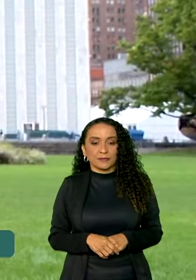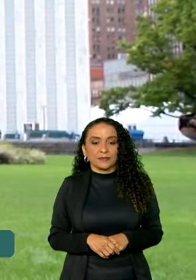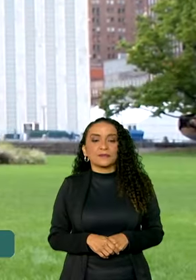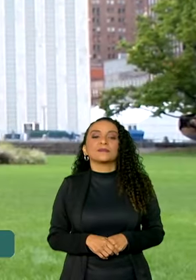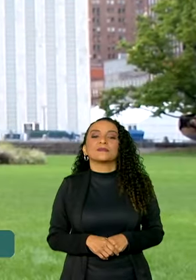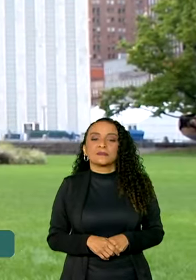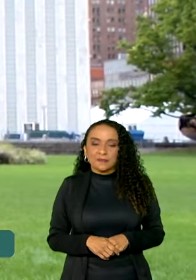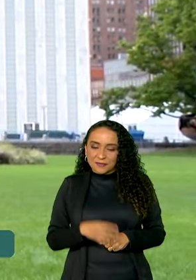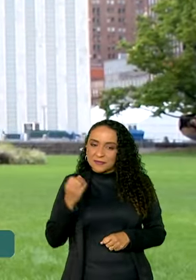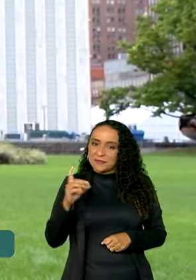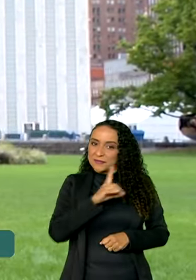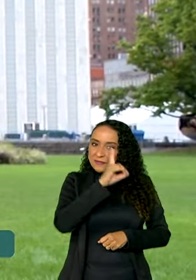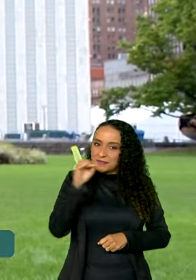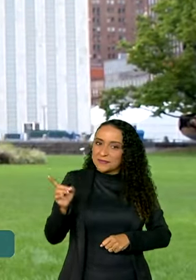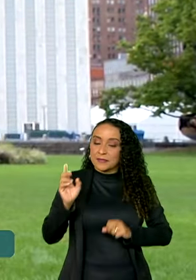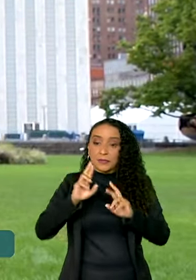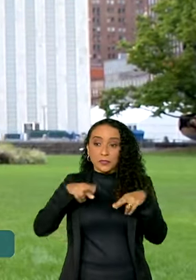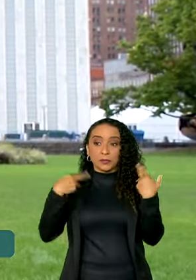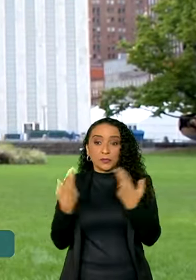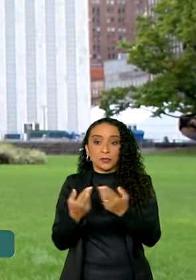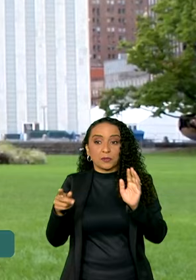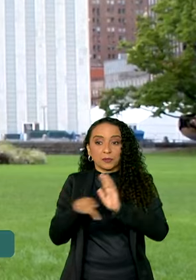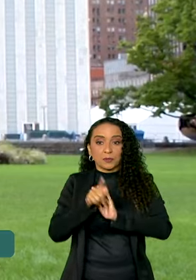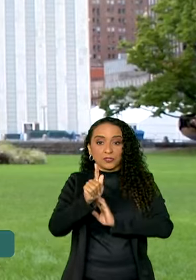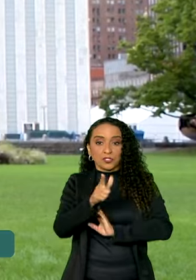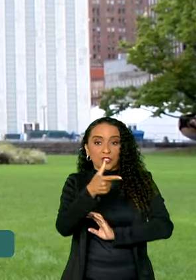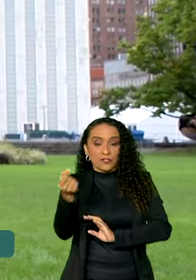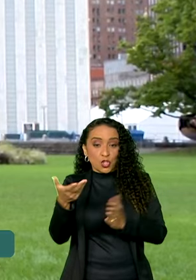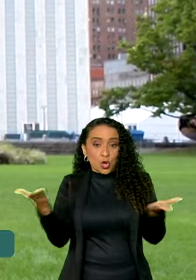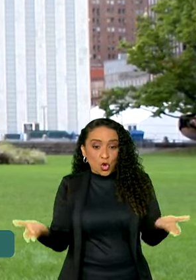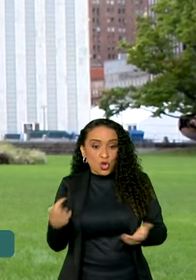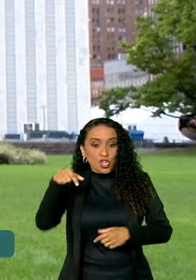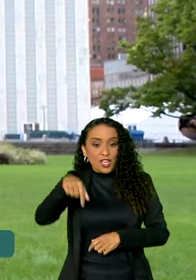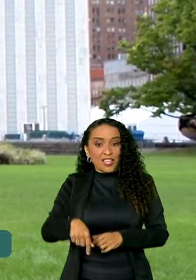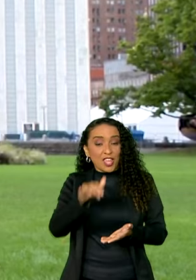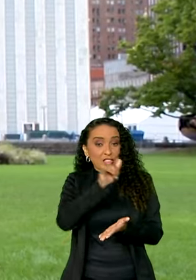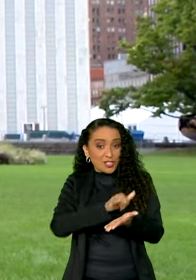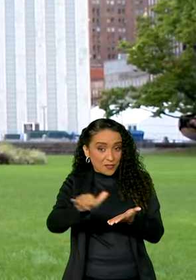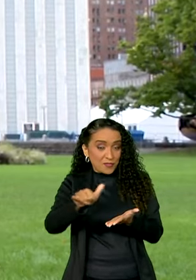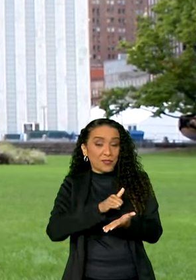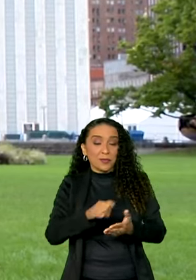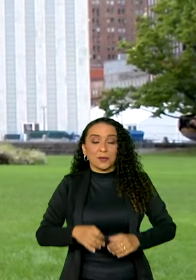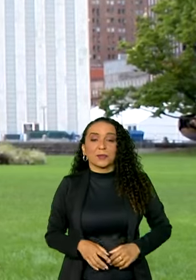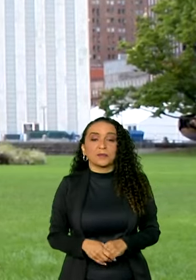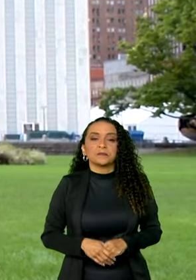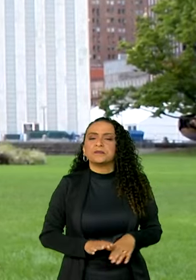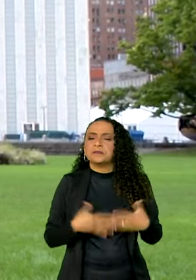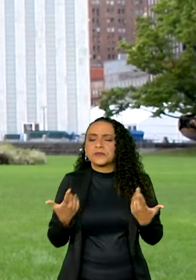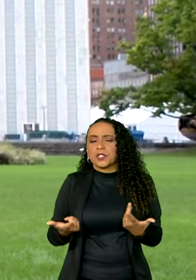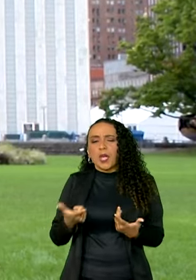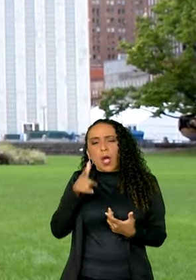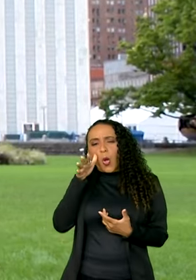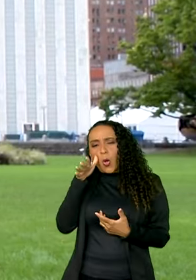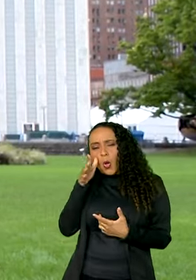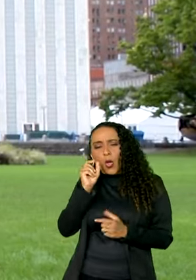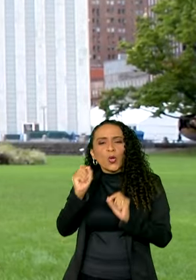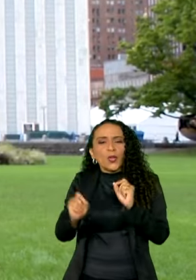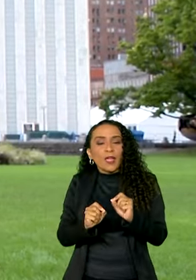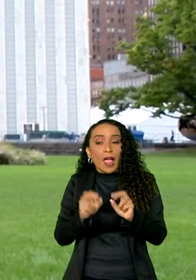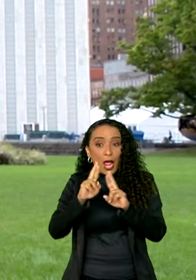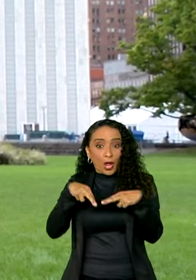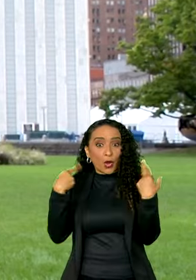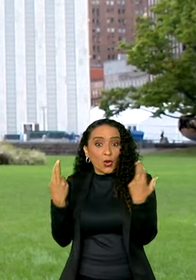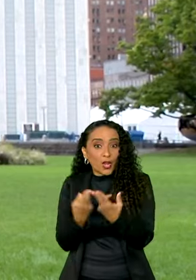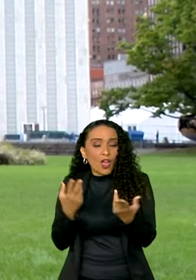Bom dia, Vanessa. A reunião do G20 hoje vai ser aqui em Nova Iorque. E uma curiosidade é que essa